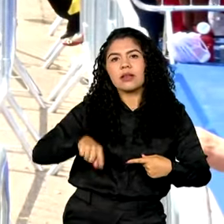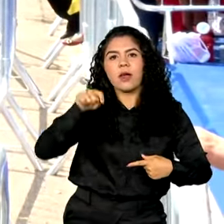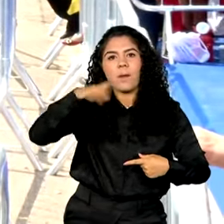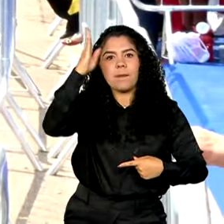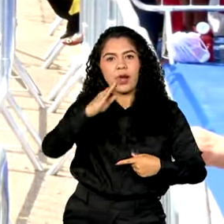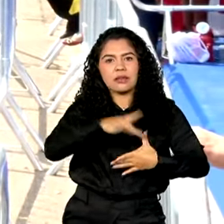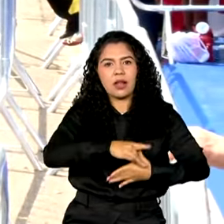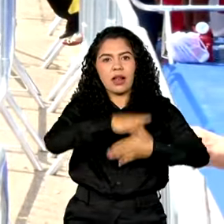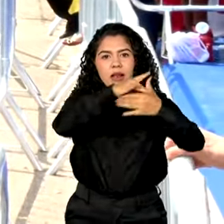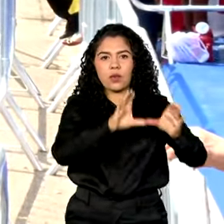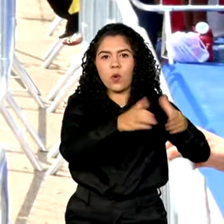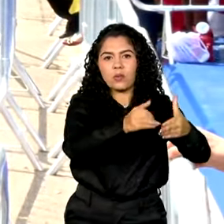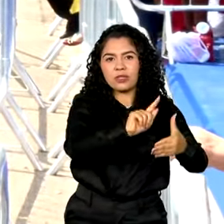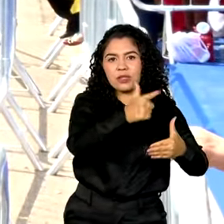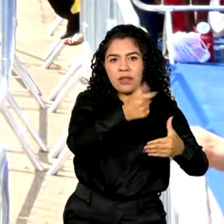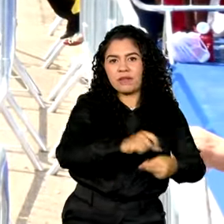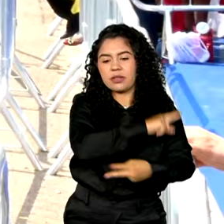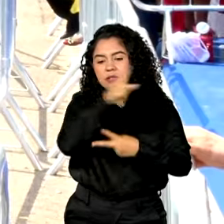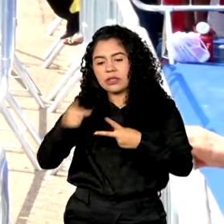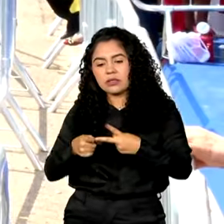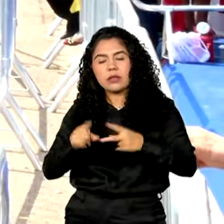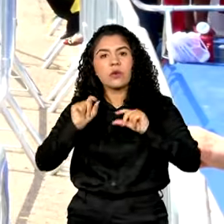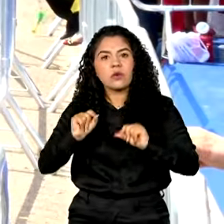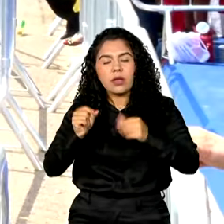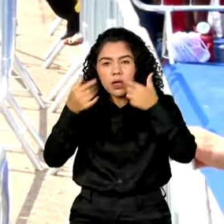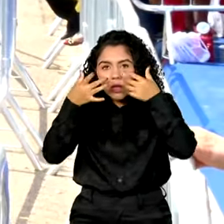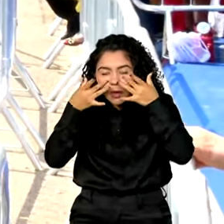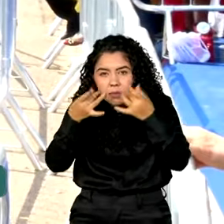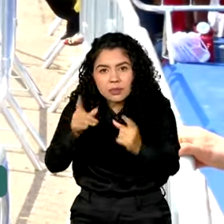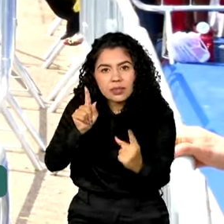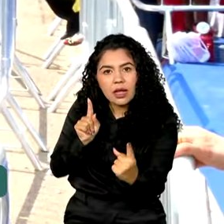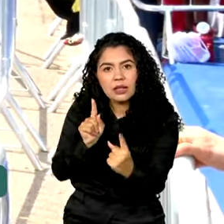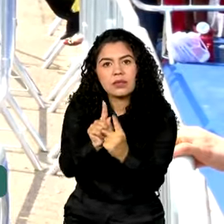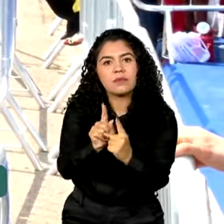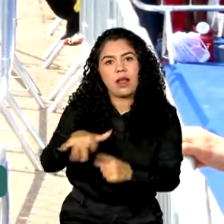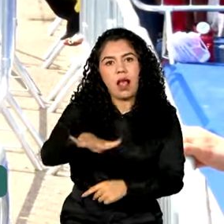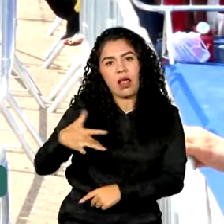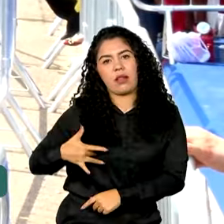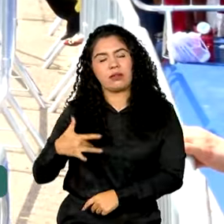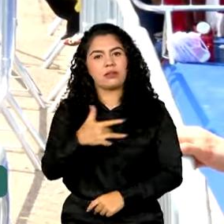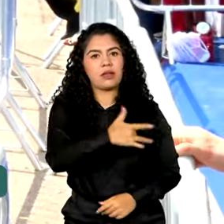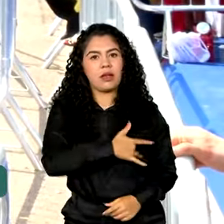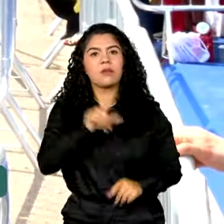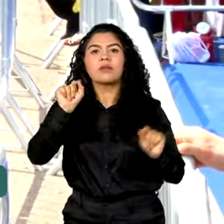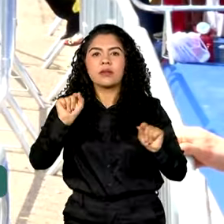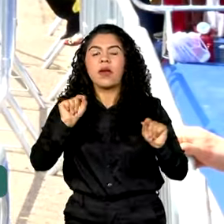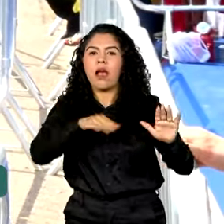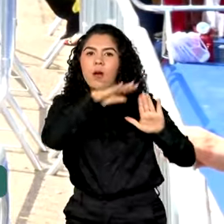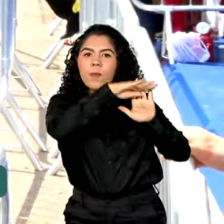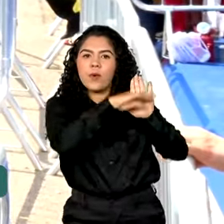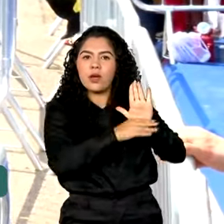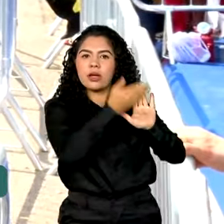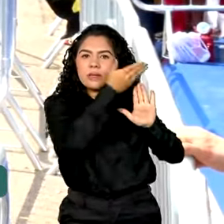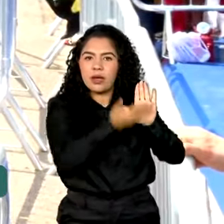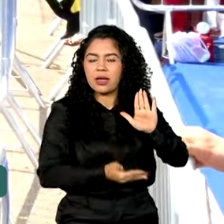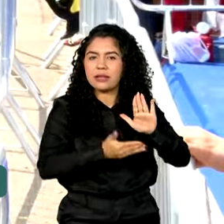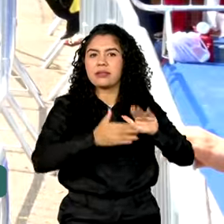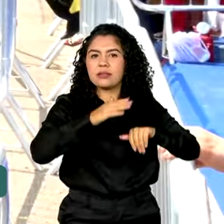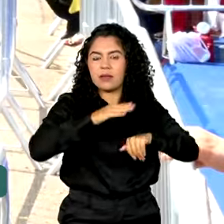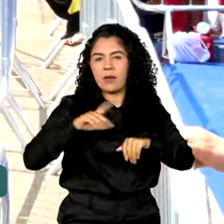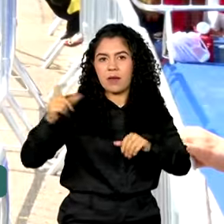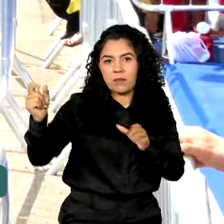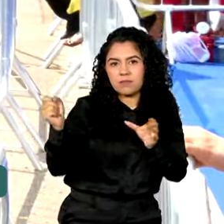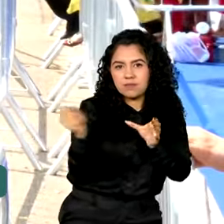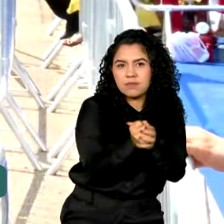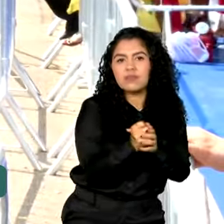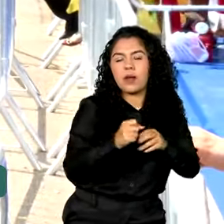governo pela ampliação dos serviços de atendimento e saúde, como a retomada do programa Mais Médicos. Com